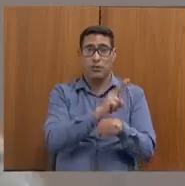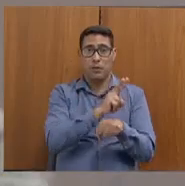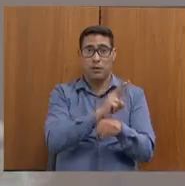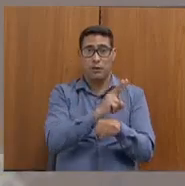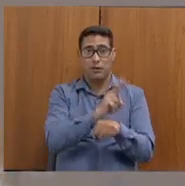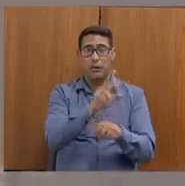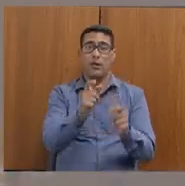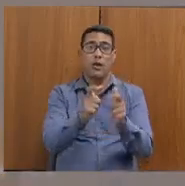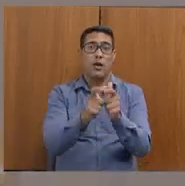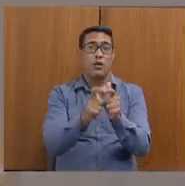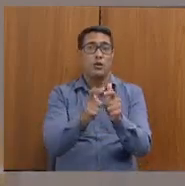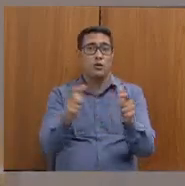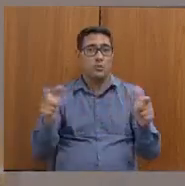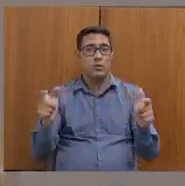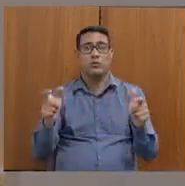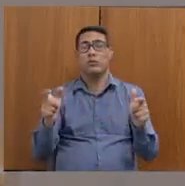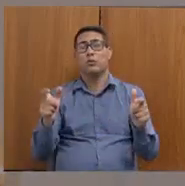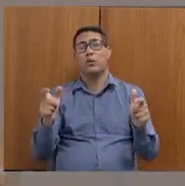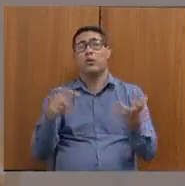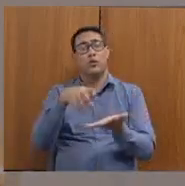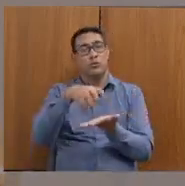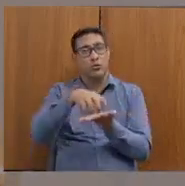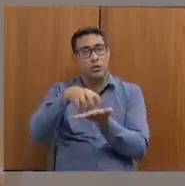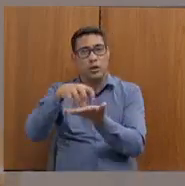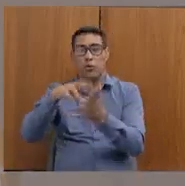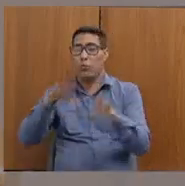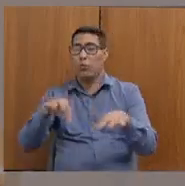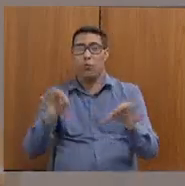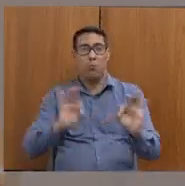de CREAS, sem expansão de centro POP, para o dia a dia.